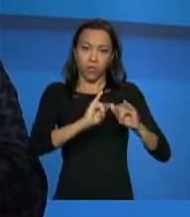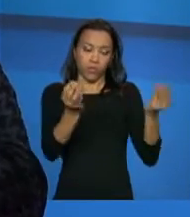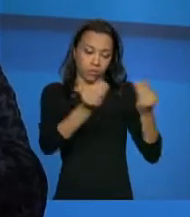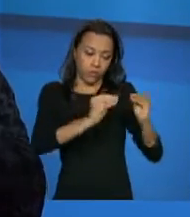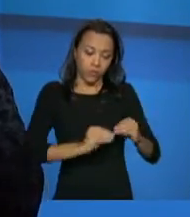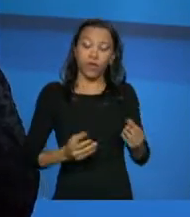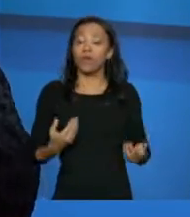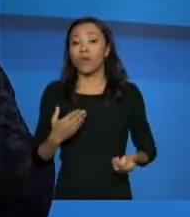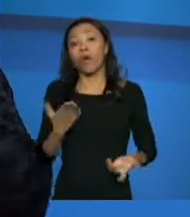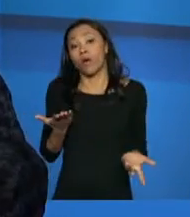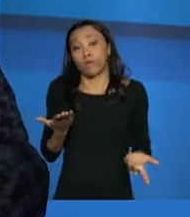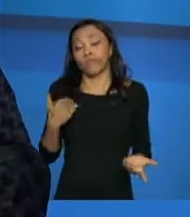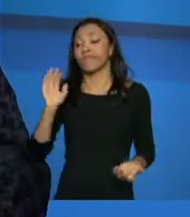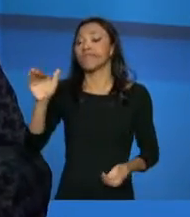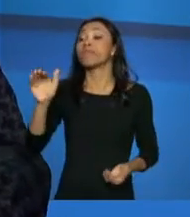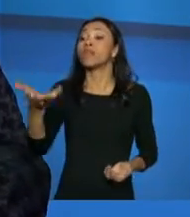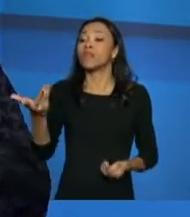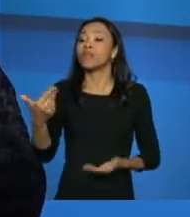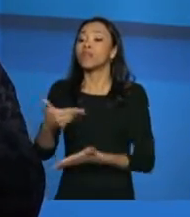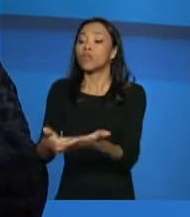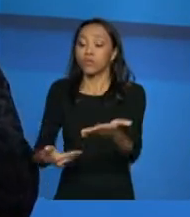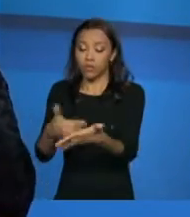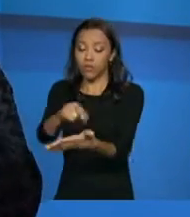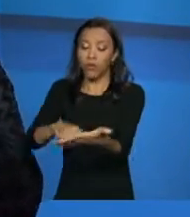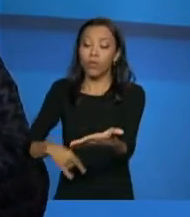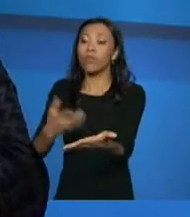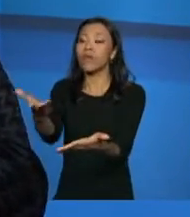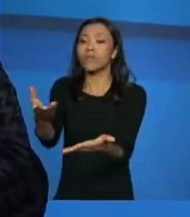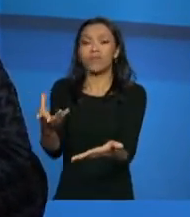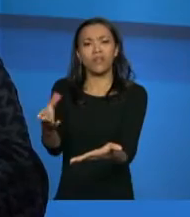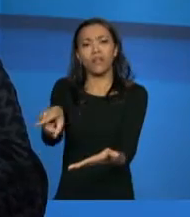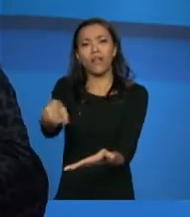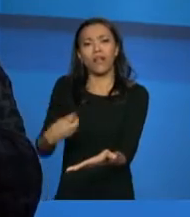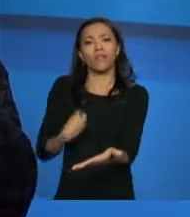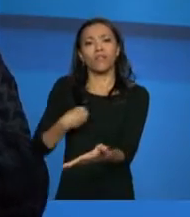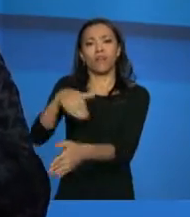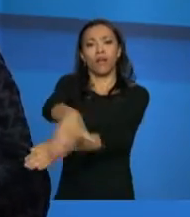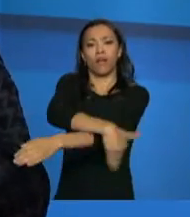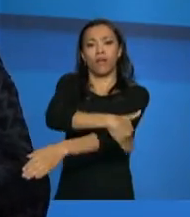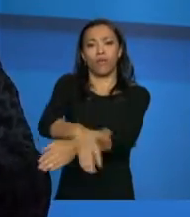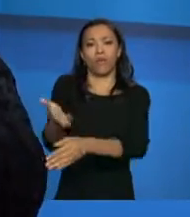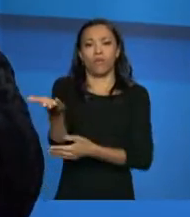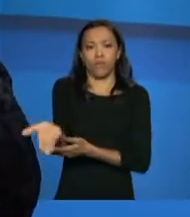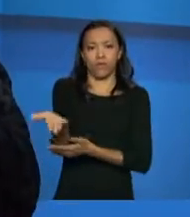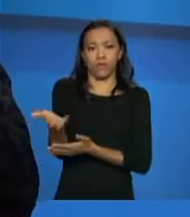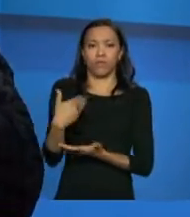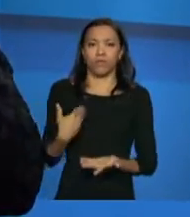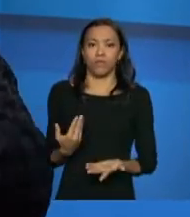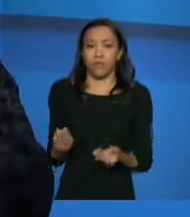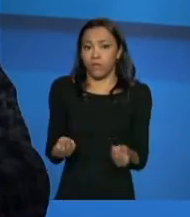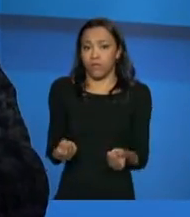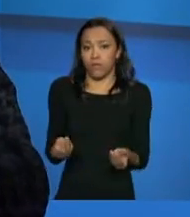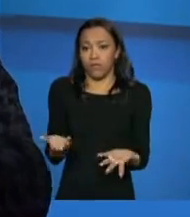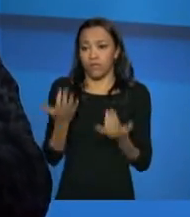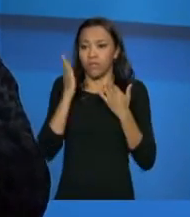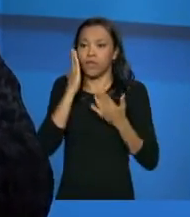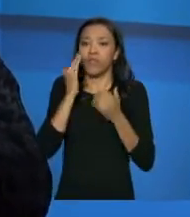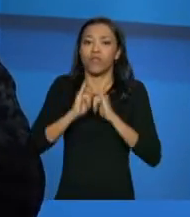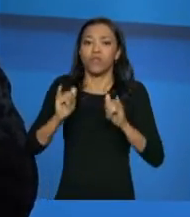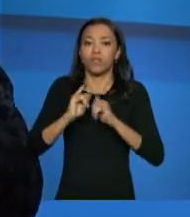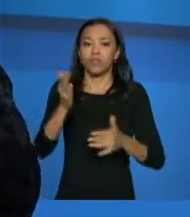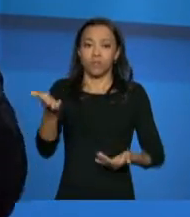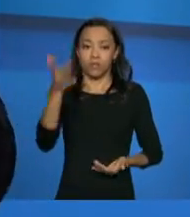pedir a ela um monte de documento, se essa pessoa está em uma situação de exclusão e de autoabandono, porque a situação de rua, ela tem a questão,